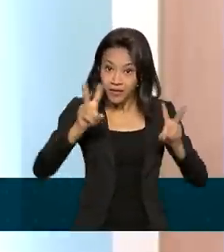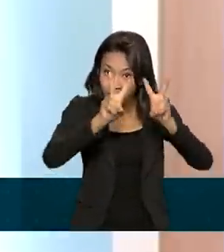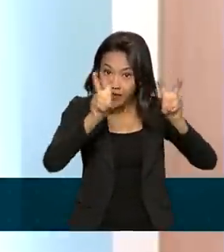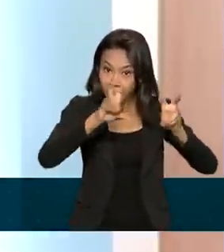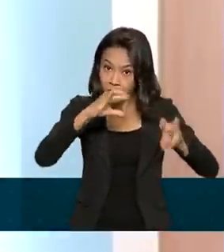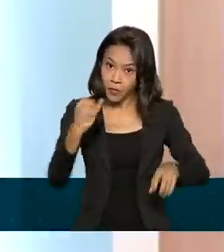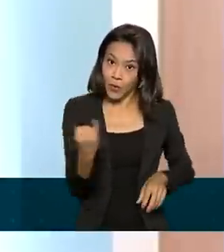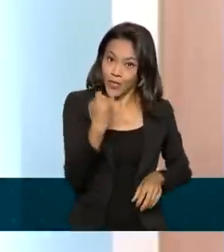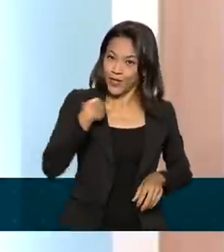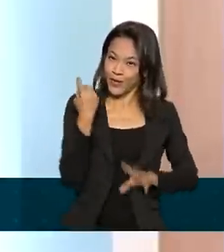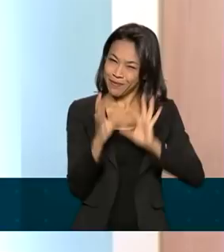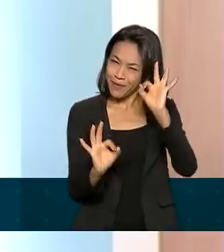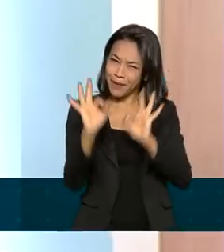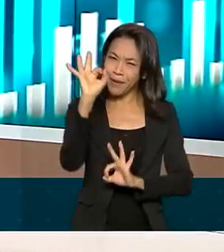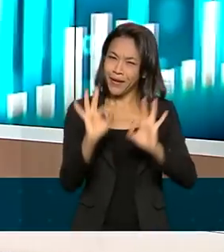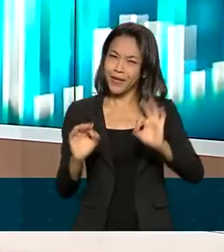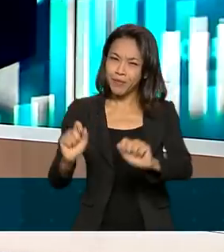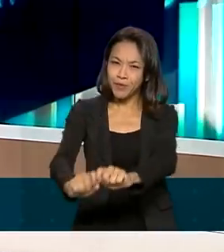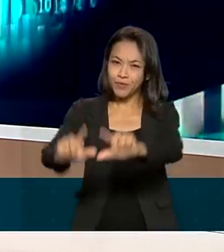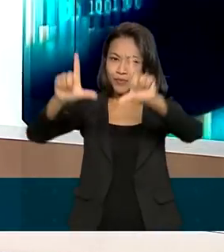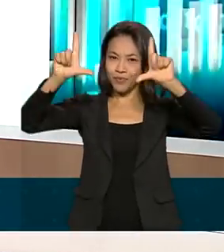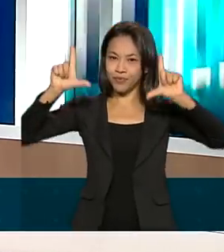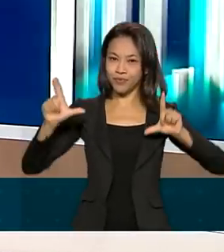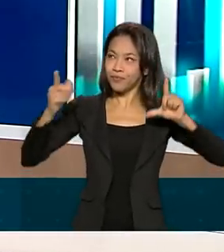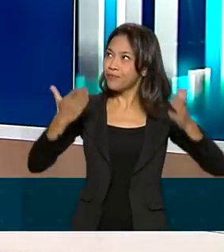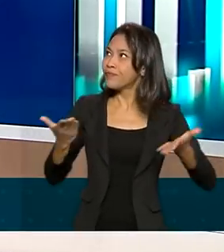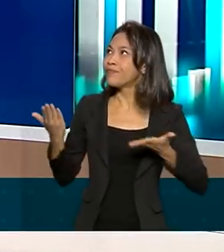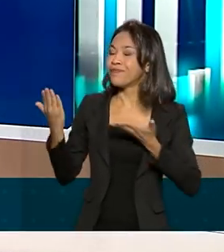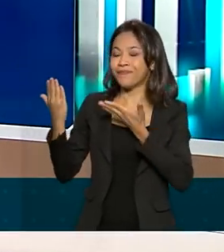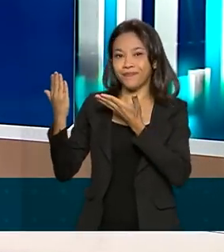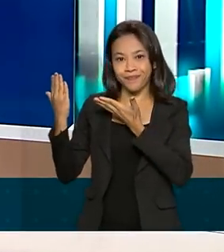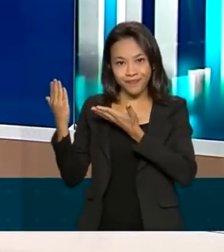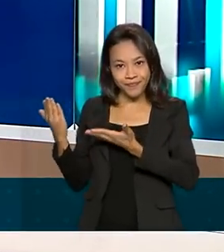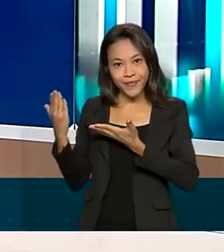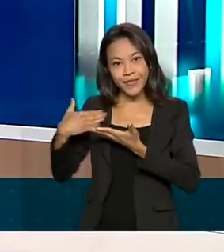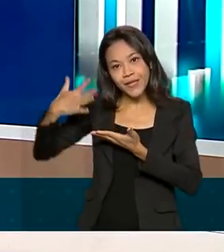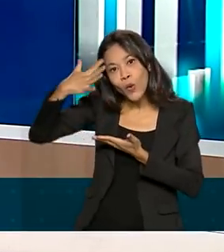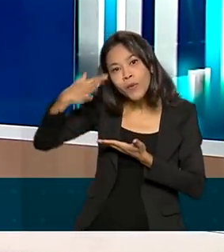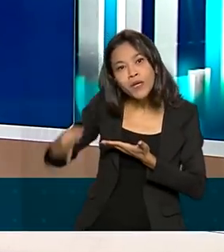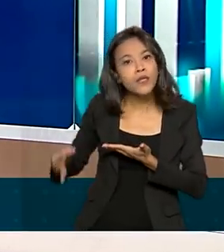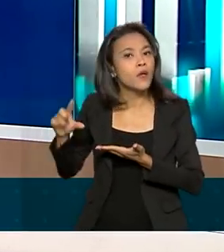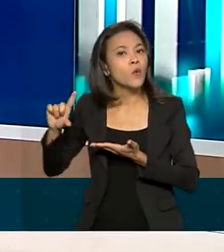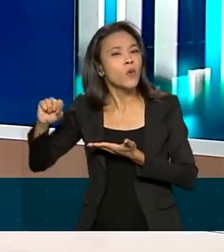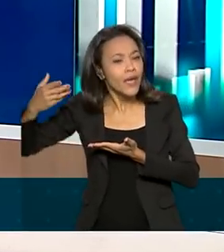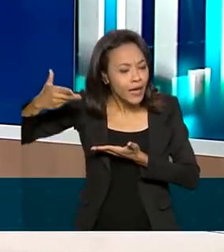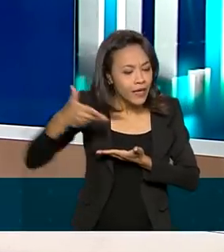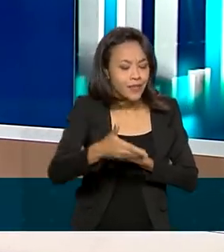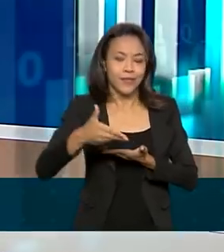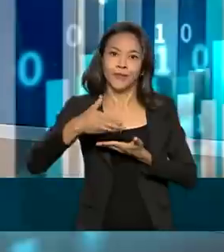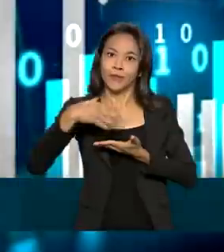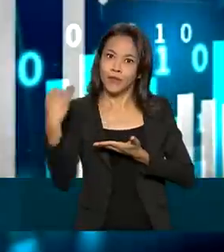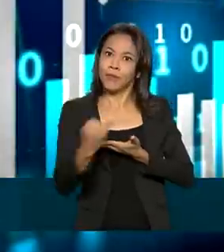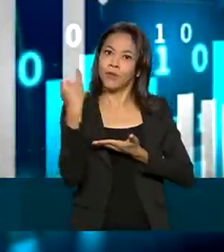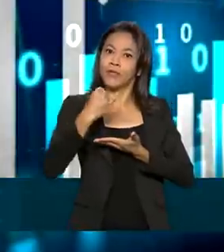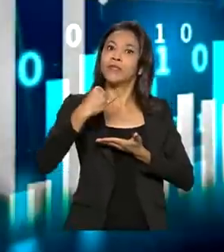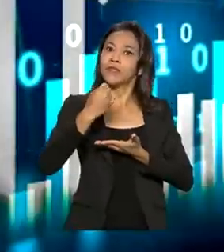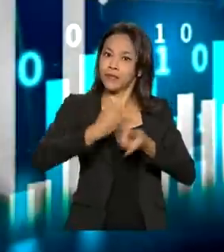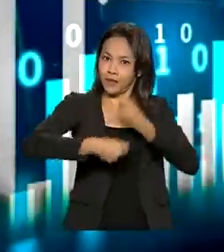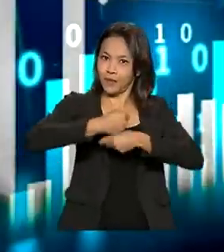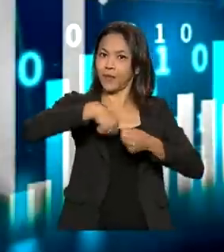nós preparamos uma arte para você, telespectador, para você ter a dimensão do que representa esse setor na economia brasileira.